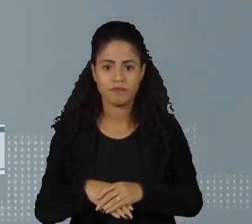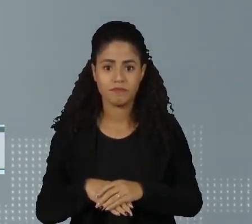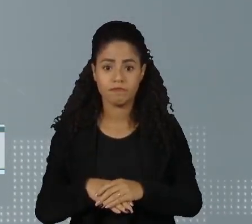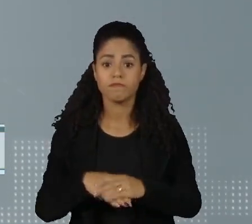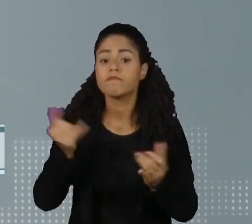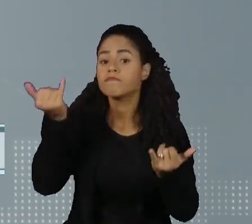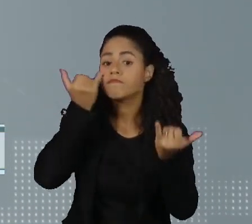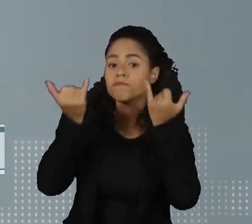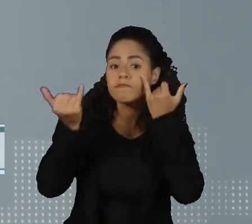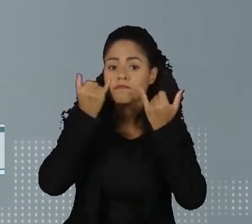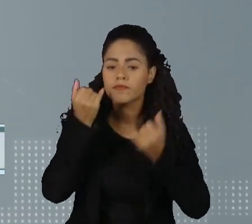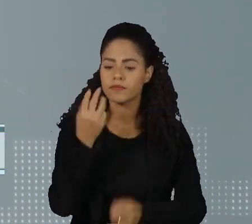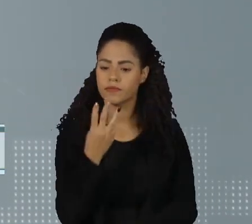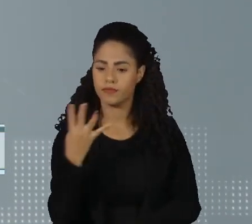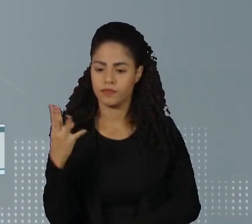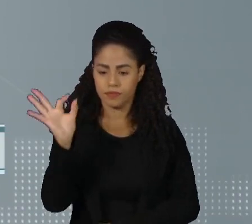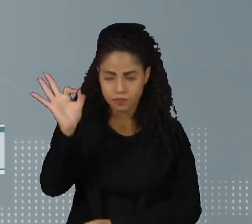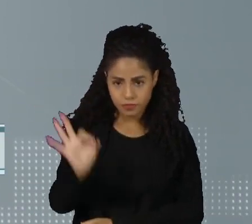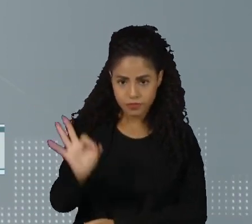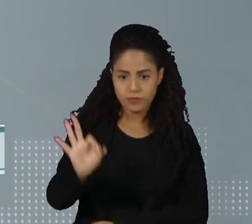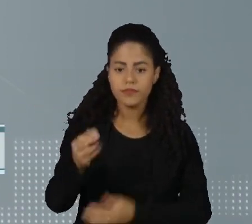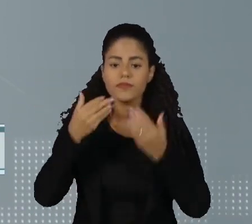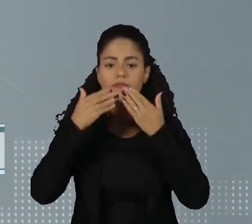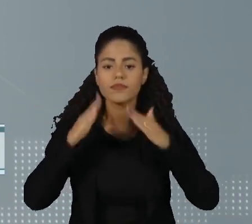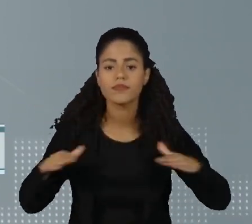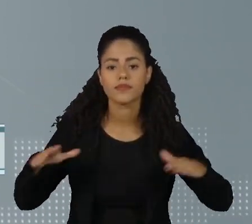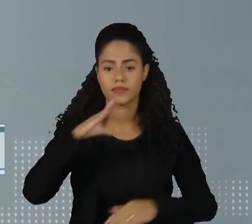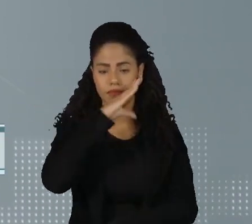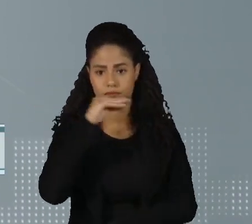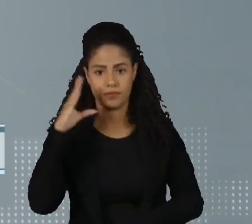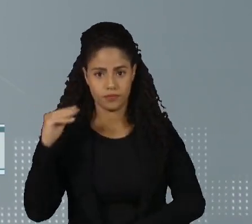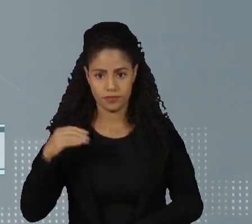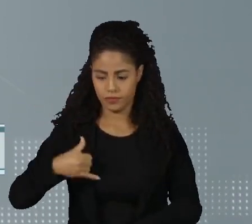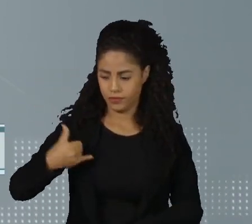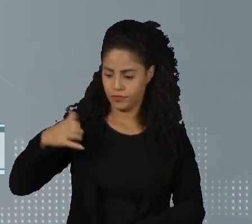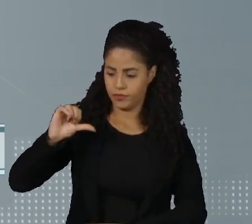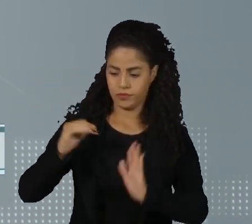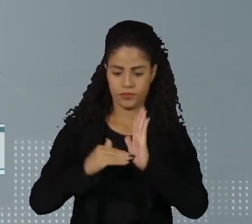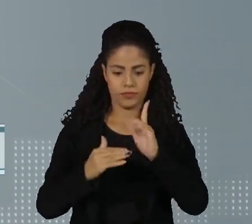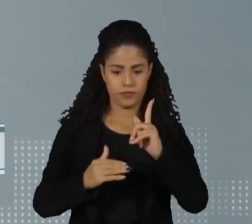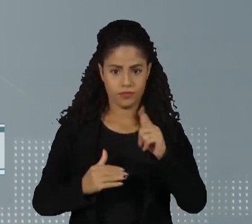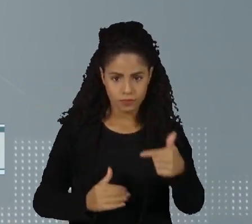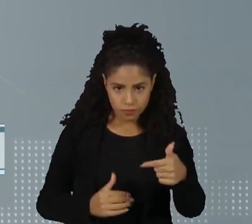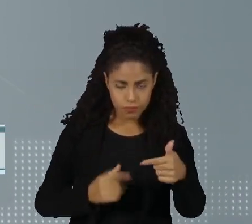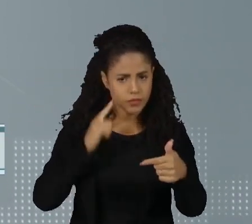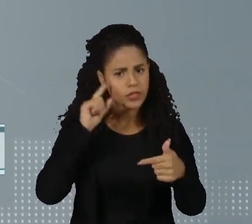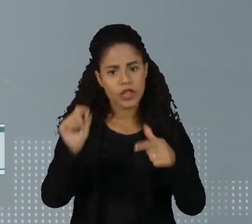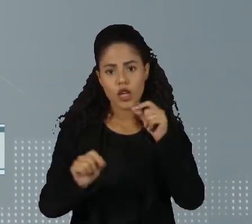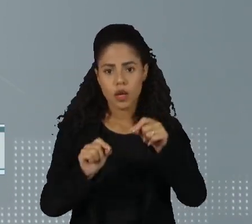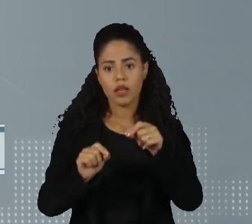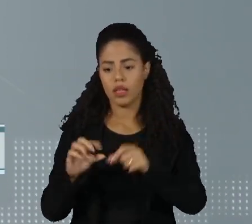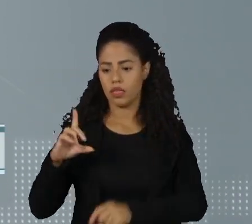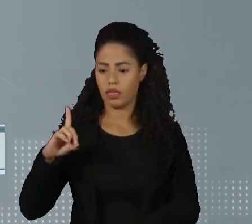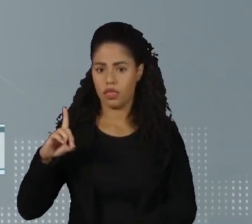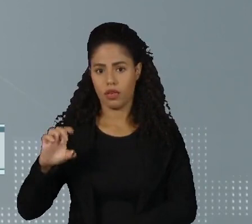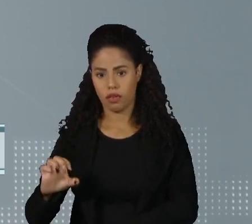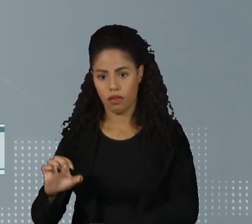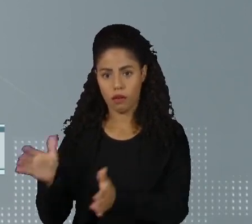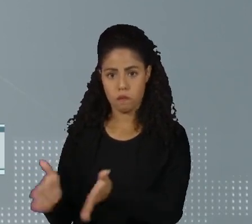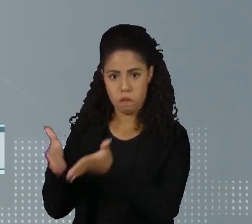levantamento, só 34% das crianças e adolescentes de 9 a 17 anos das classes D e E